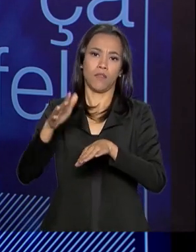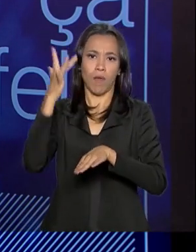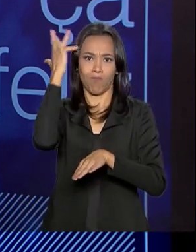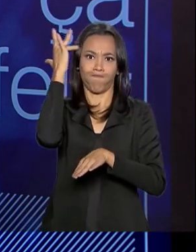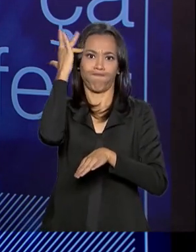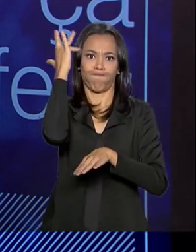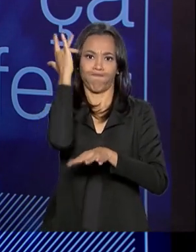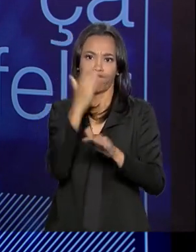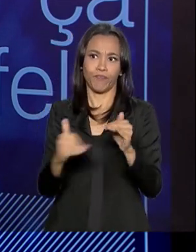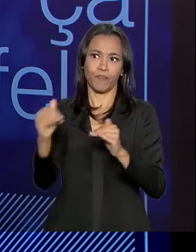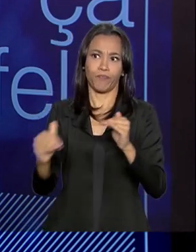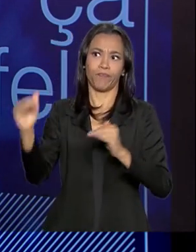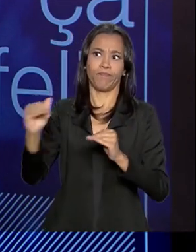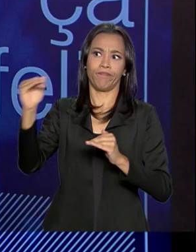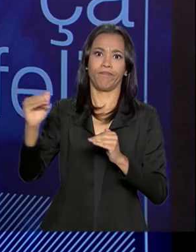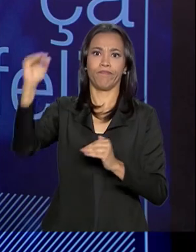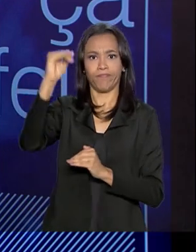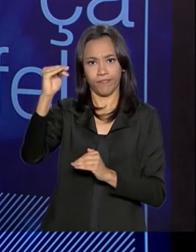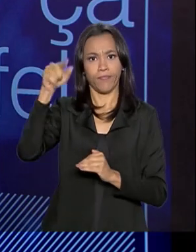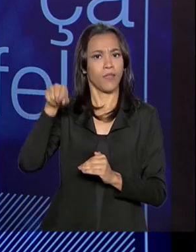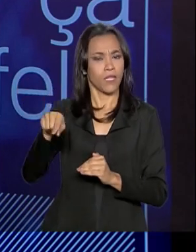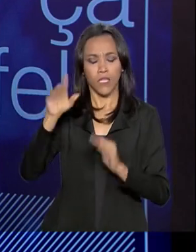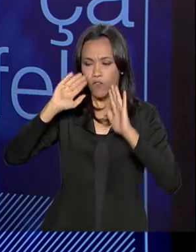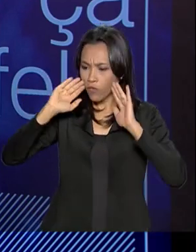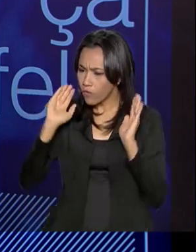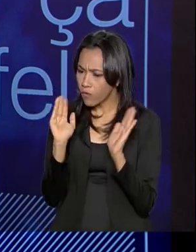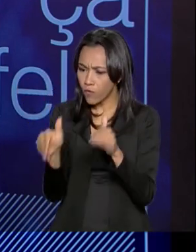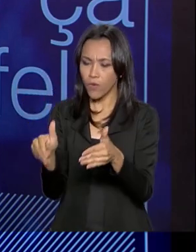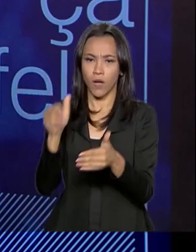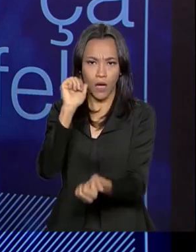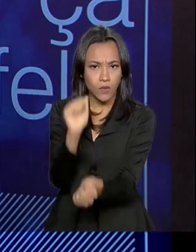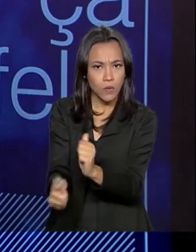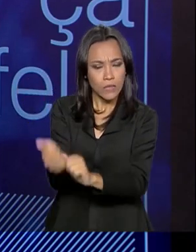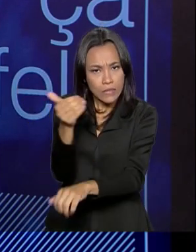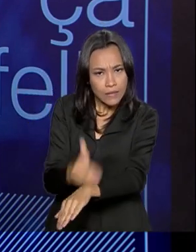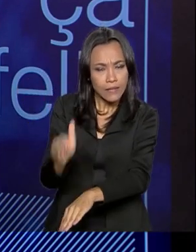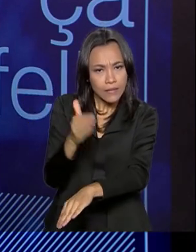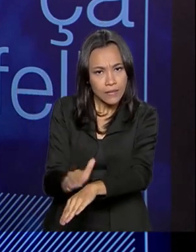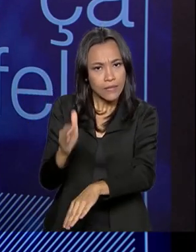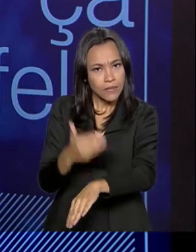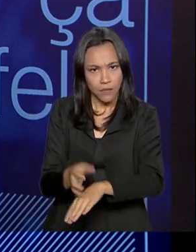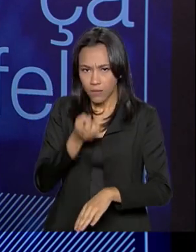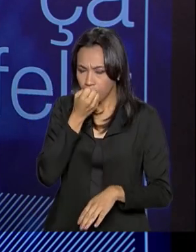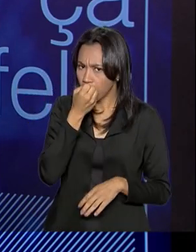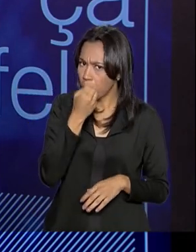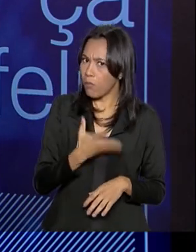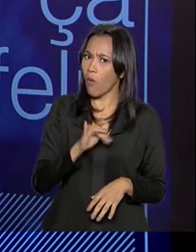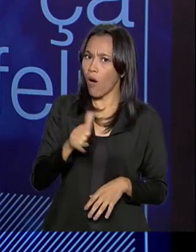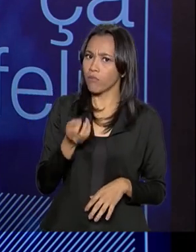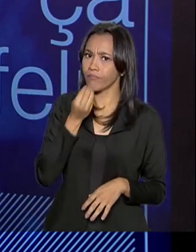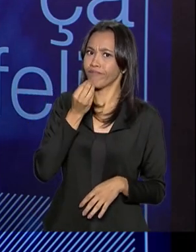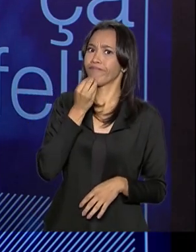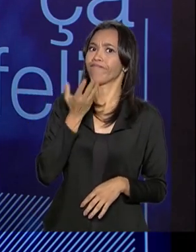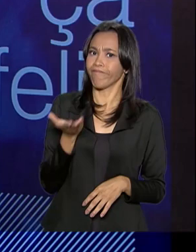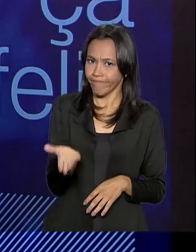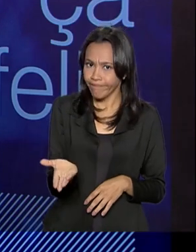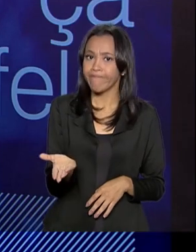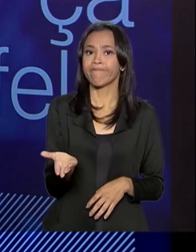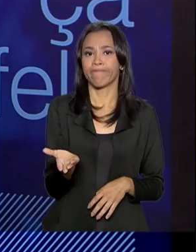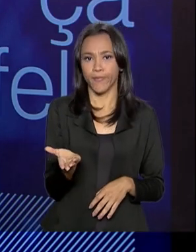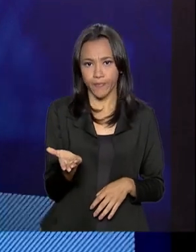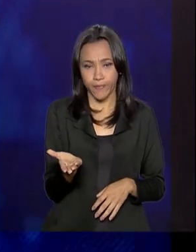nas Forças Armadas. Então, ele fica ali totalmente dedicado àquilo, isso é uma vantagem, porque nós precisamos que